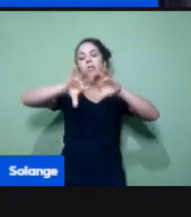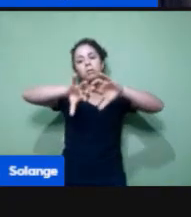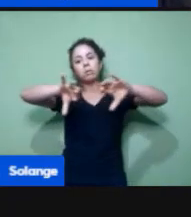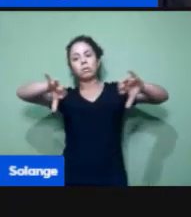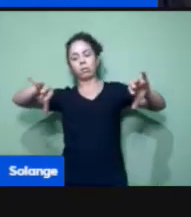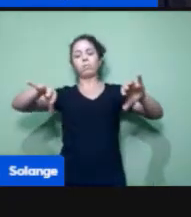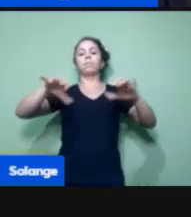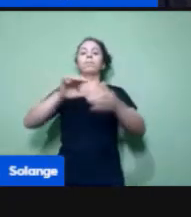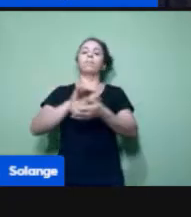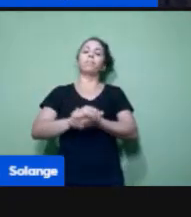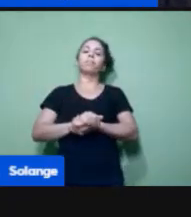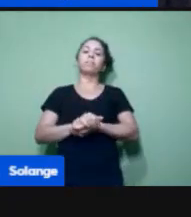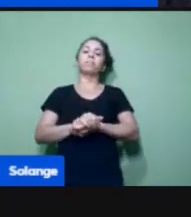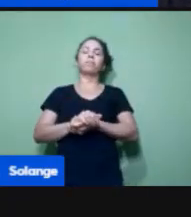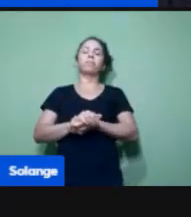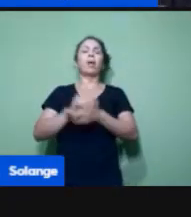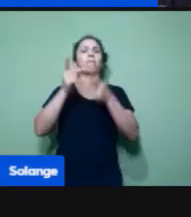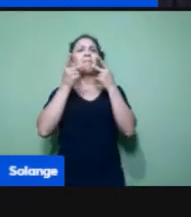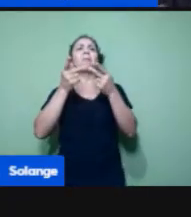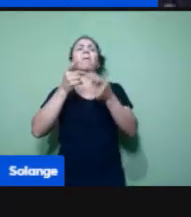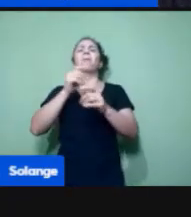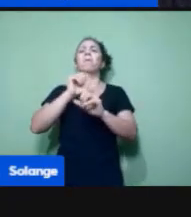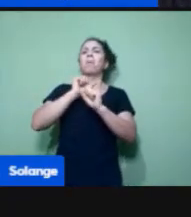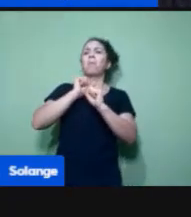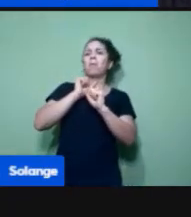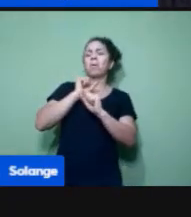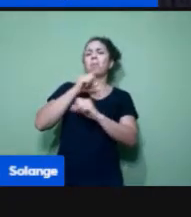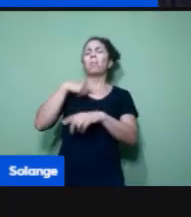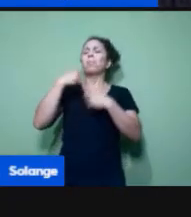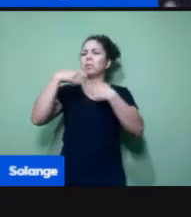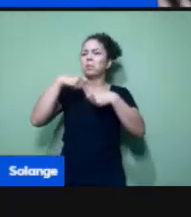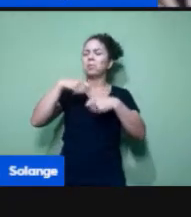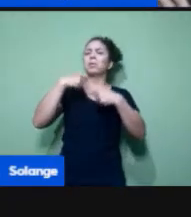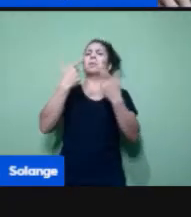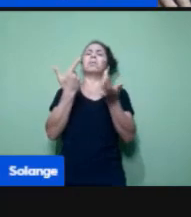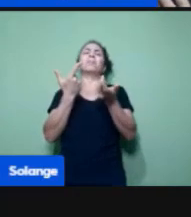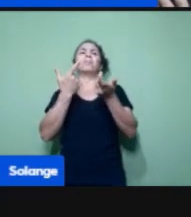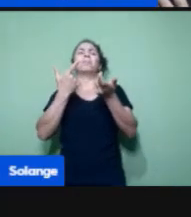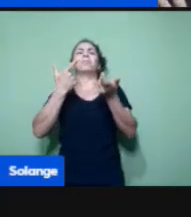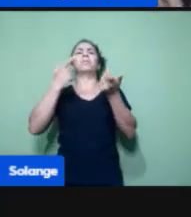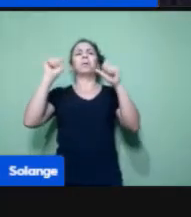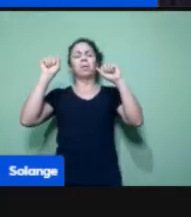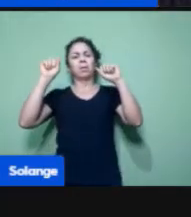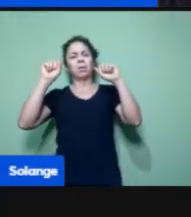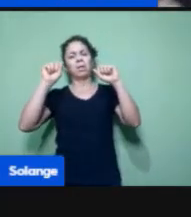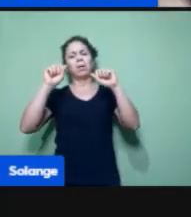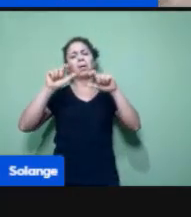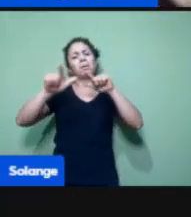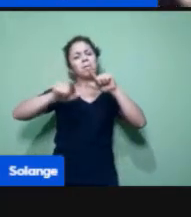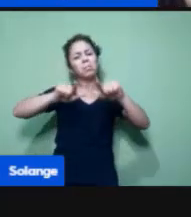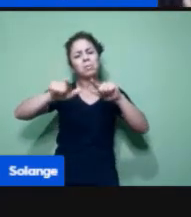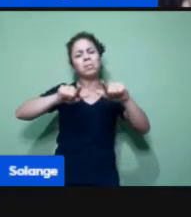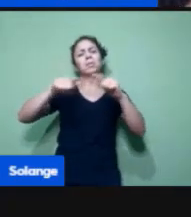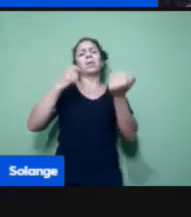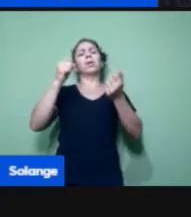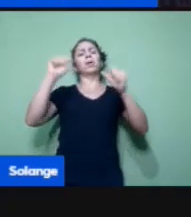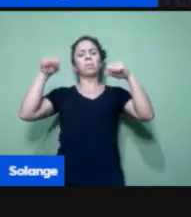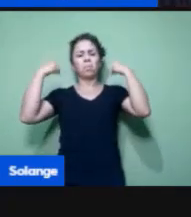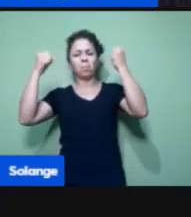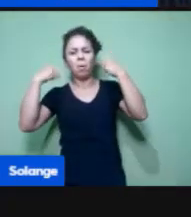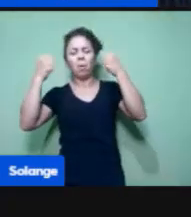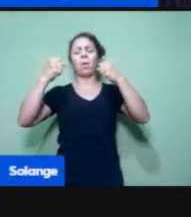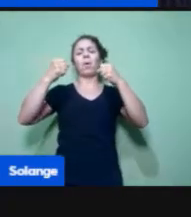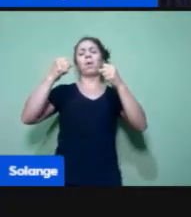eu vou, eu tenho que trabalhar esporte, eu tenho que trabalhar dança, eu tenho que trabalhar lutas, eu tenho que trabalhar